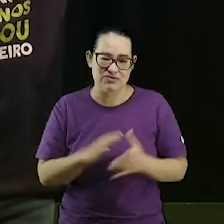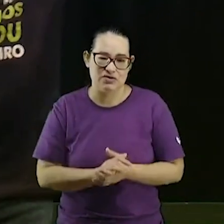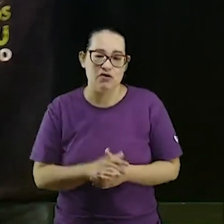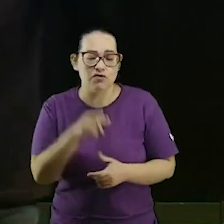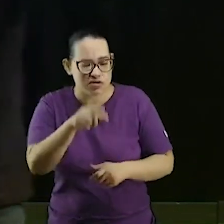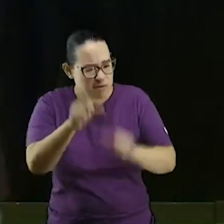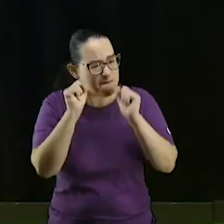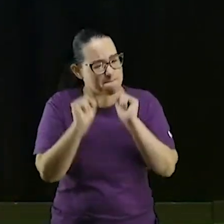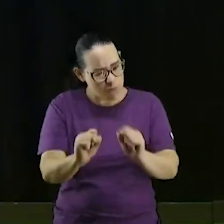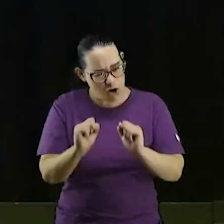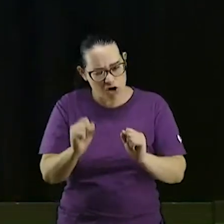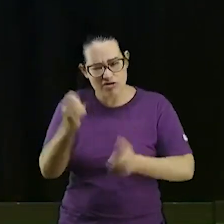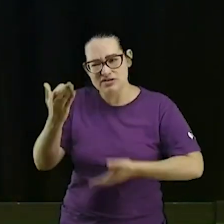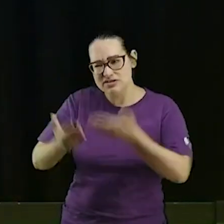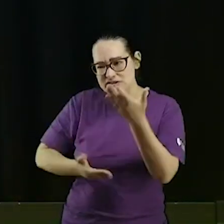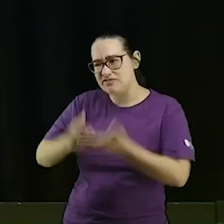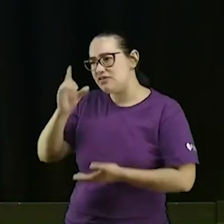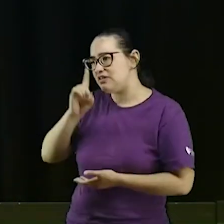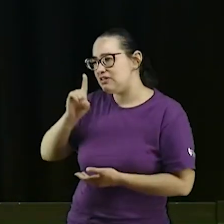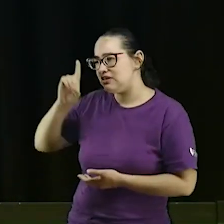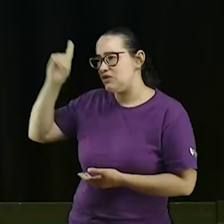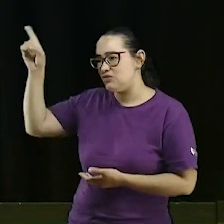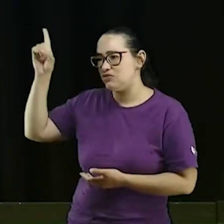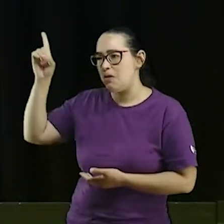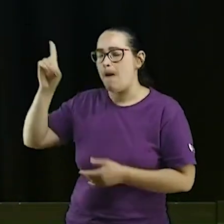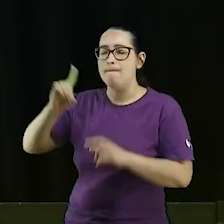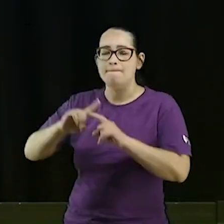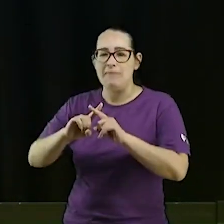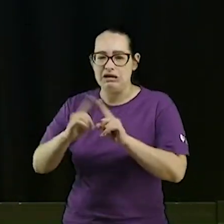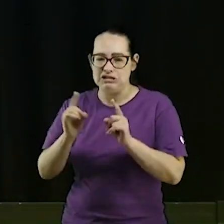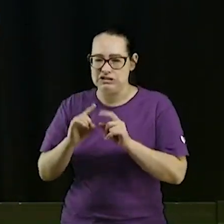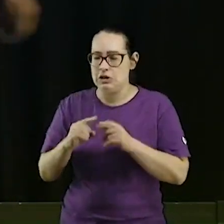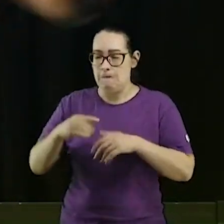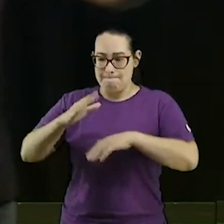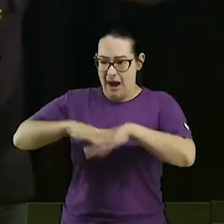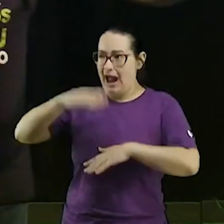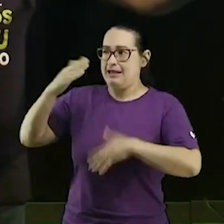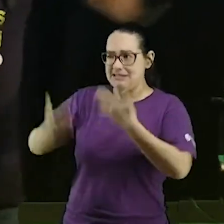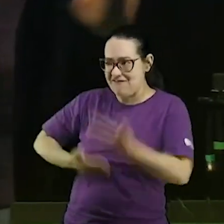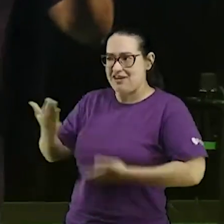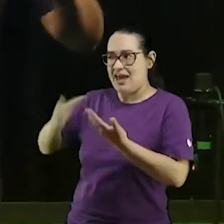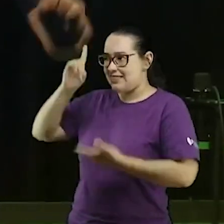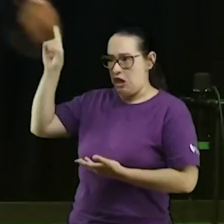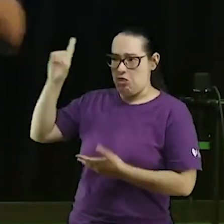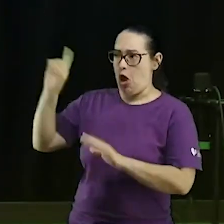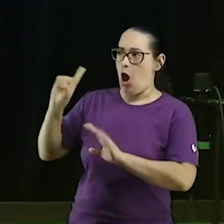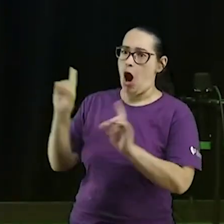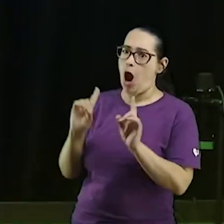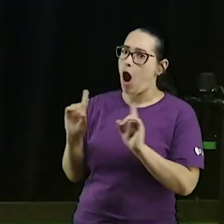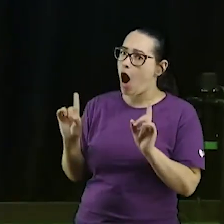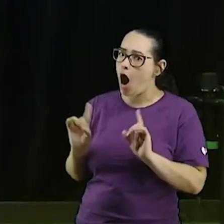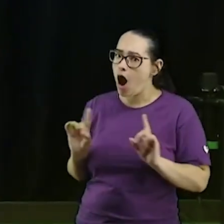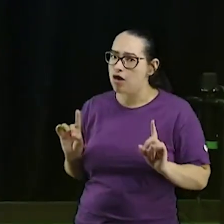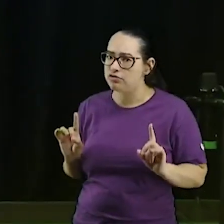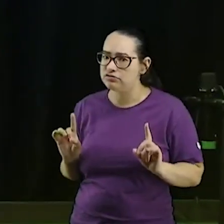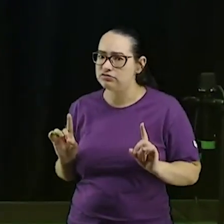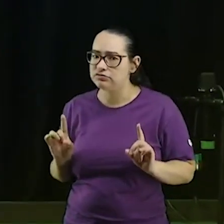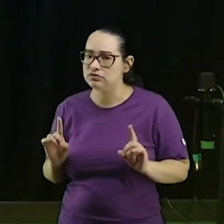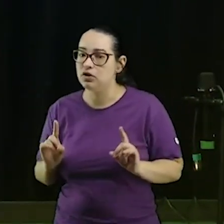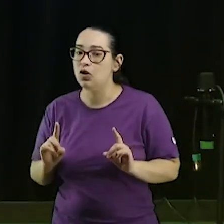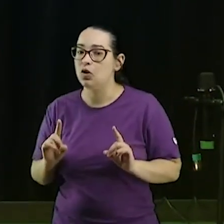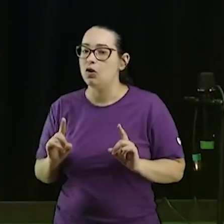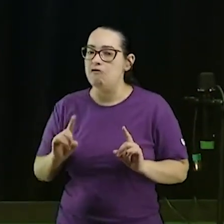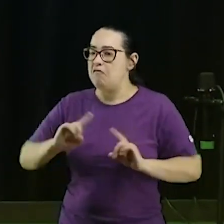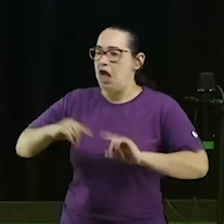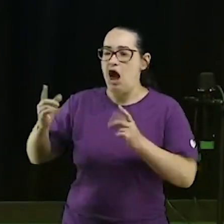a Deus não vai muito longe com isso não exagere nisso não vai se tornar um fanático